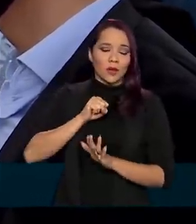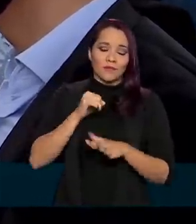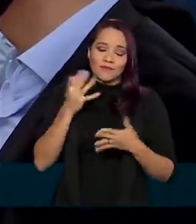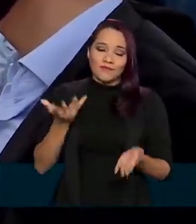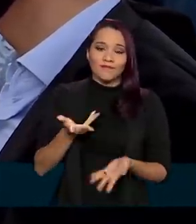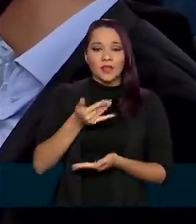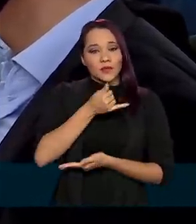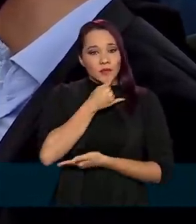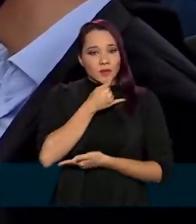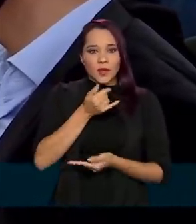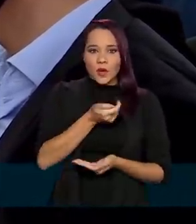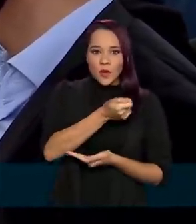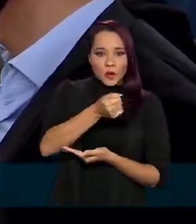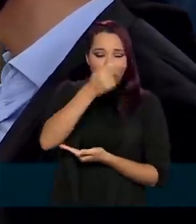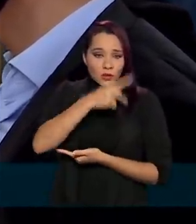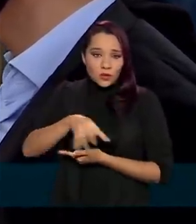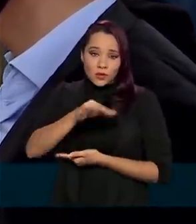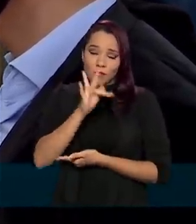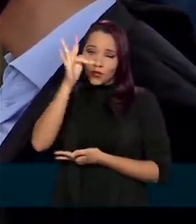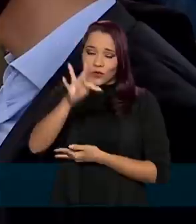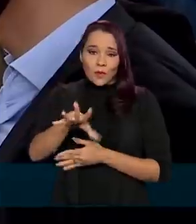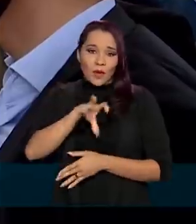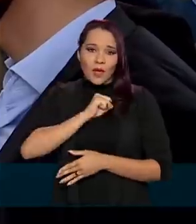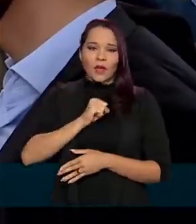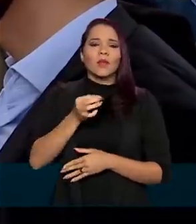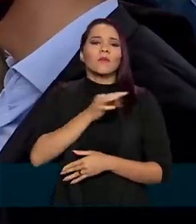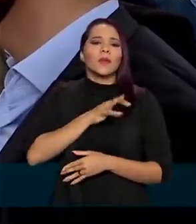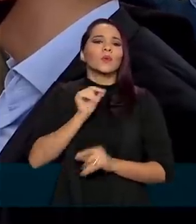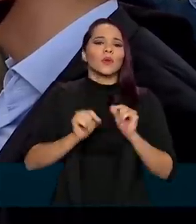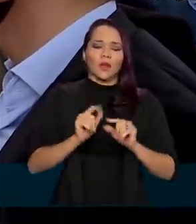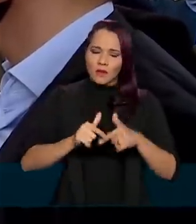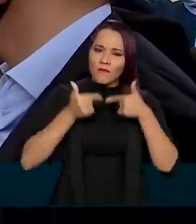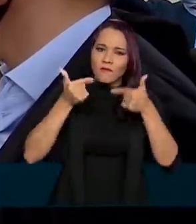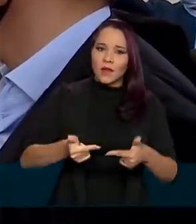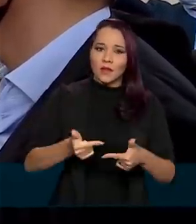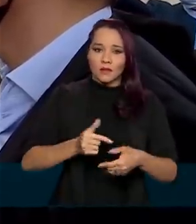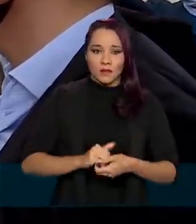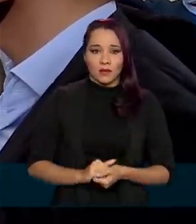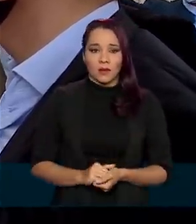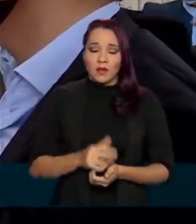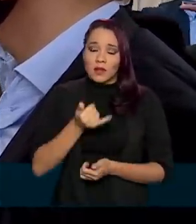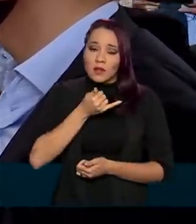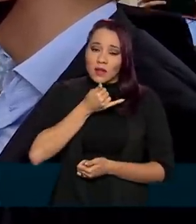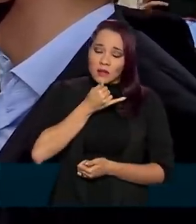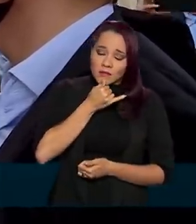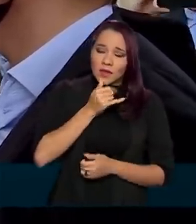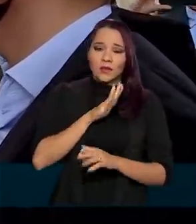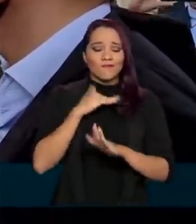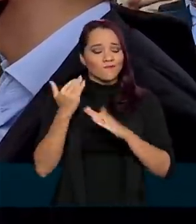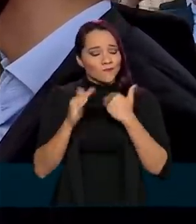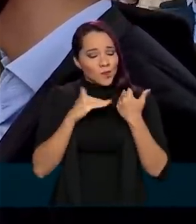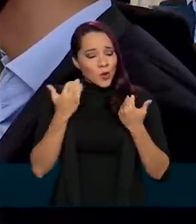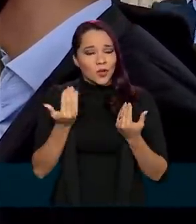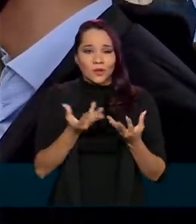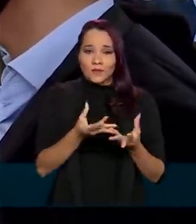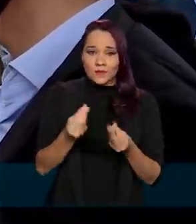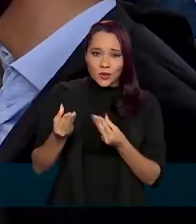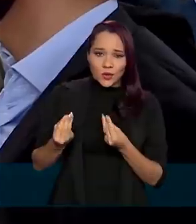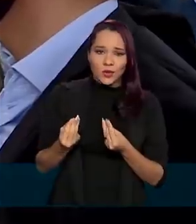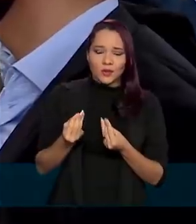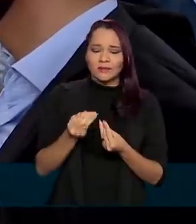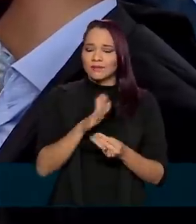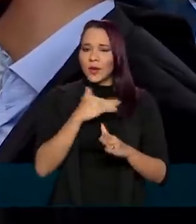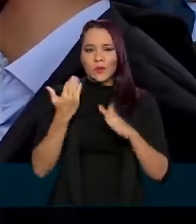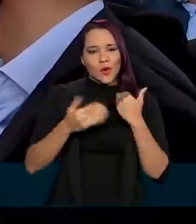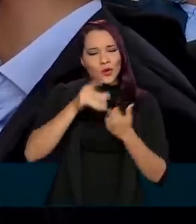Infelizmente, eu acho que quase todos vocês vão pegar um dia, tem medo do que? Enfrenta. Lamento, lamento as mortes, morre